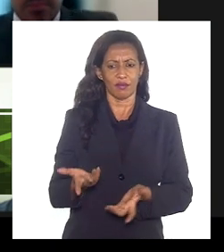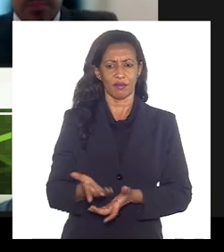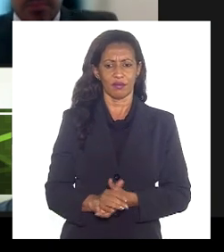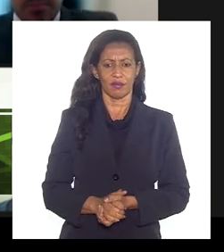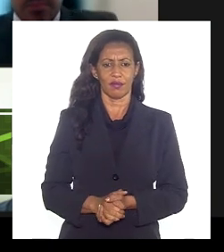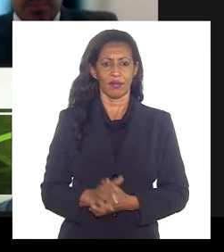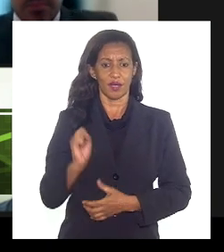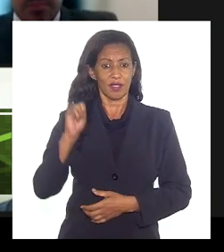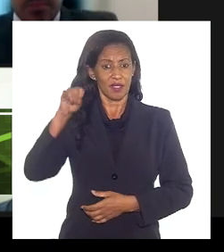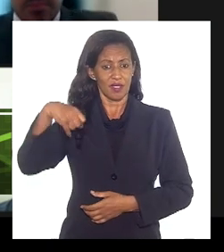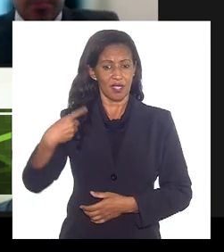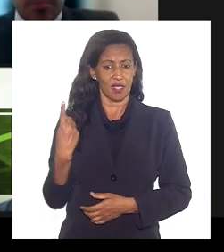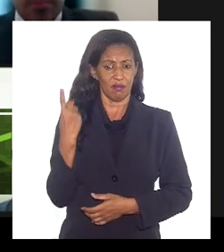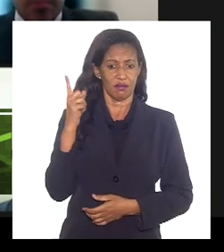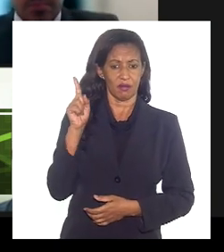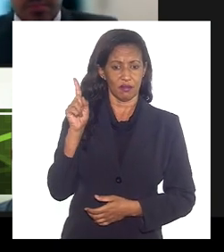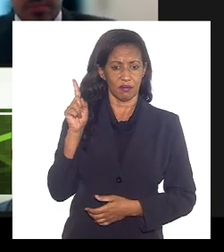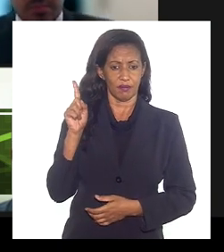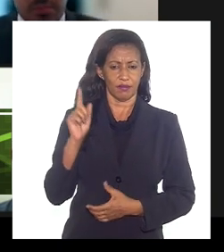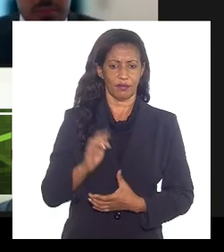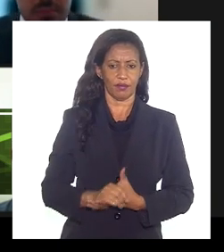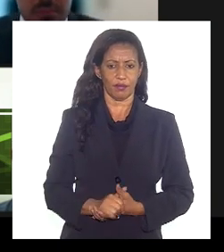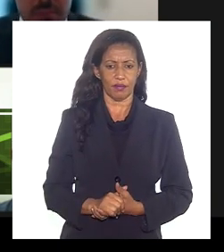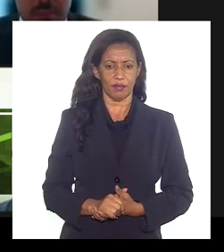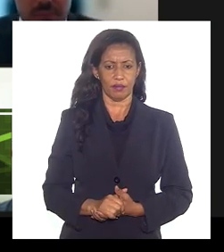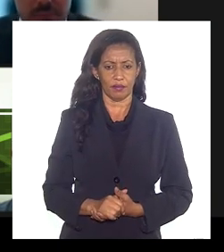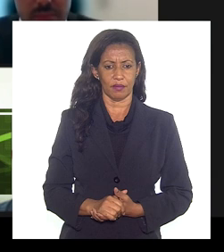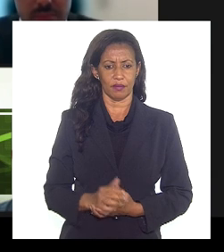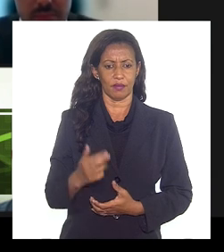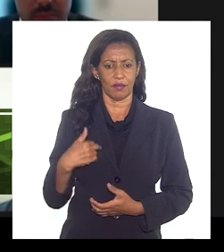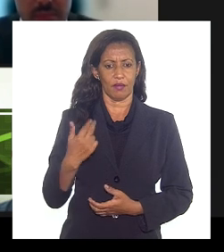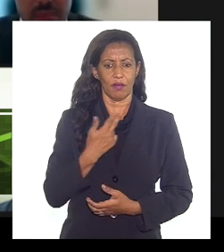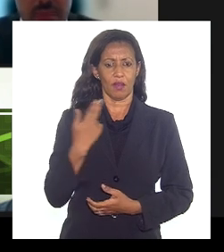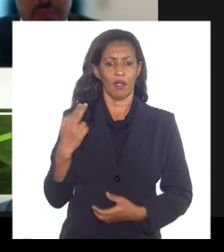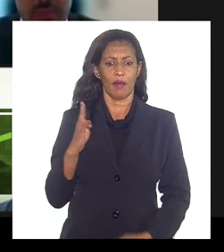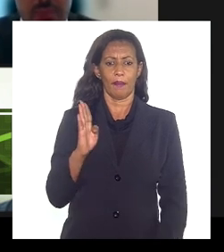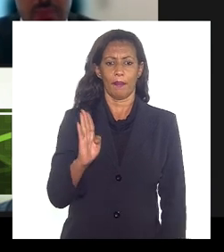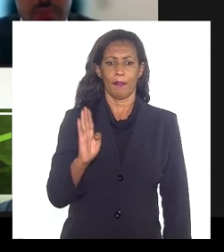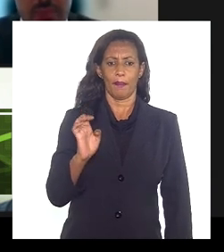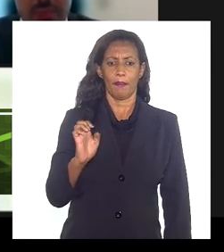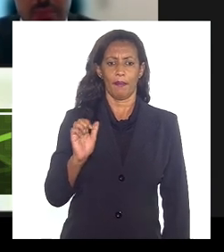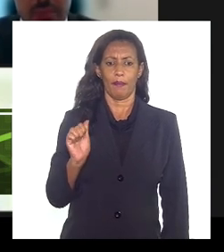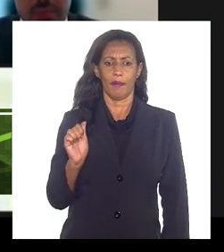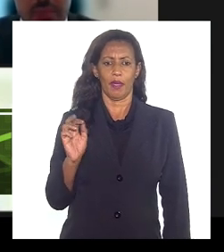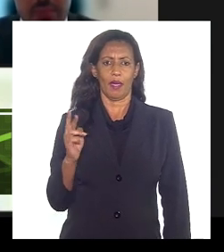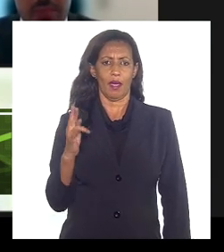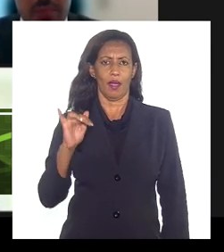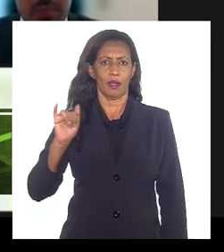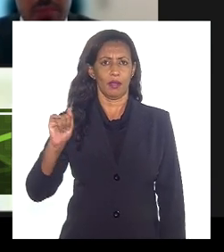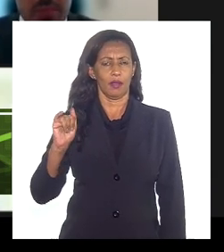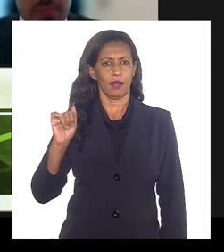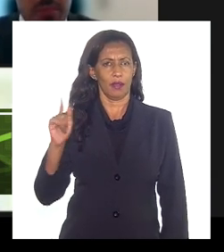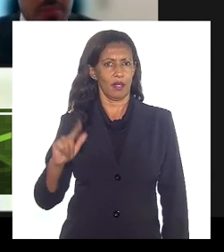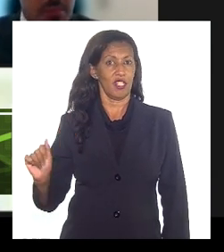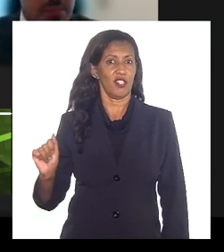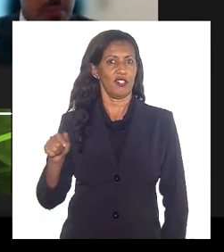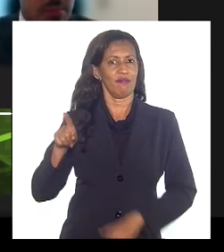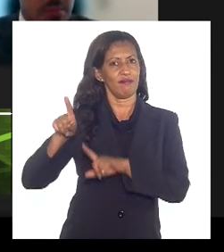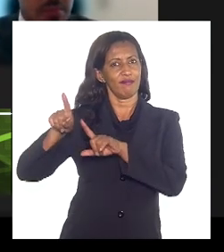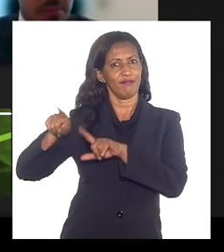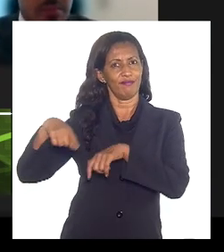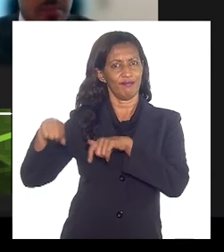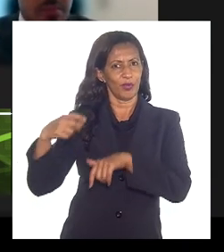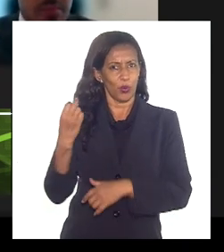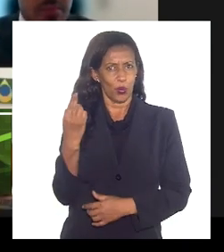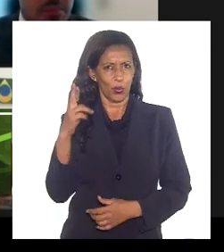Sim, gostaria de registrar a presença de Beatriz, chefe da AF4 da Secretaria de Fazenda. Desculpe,